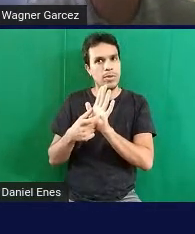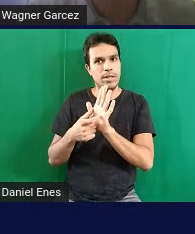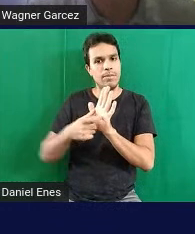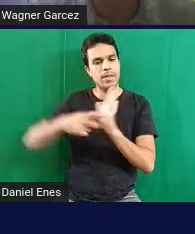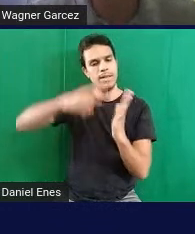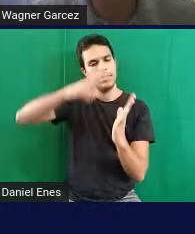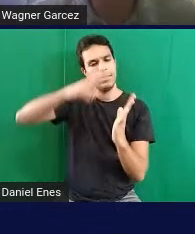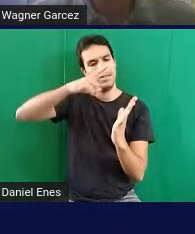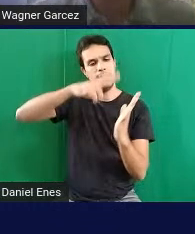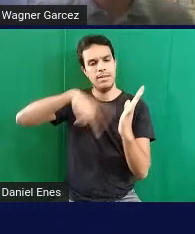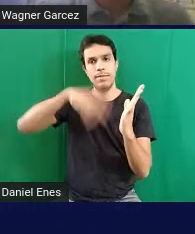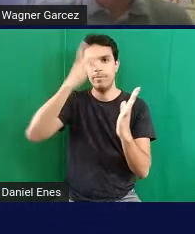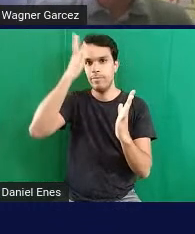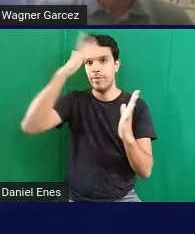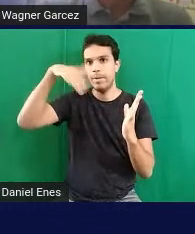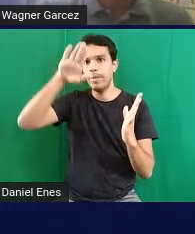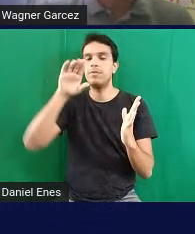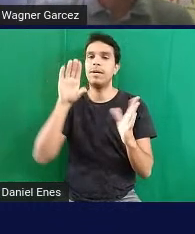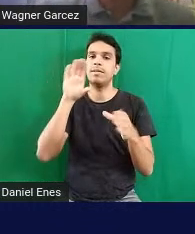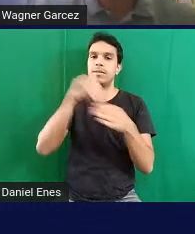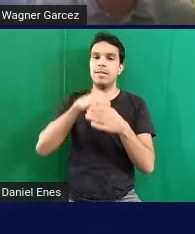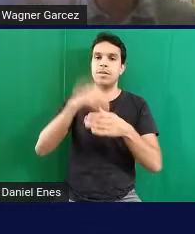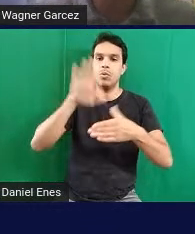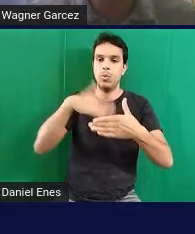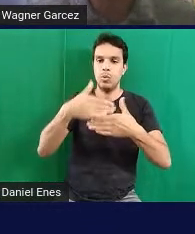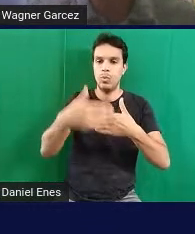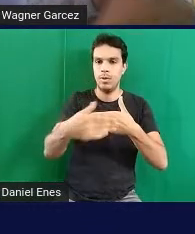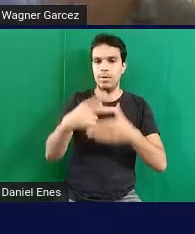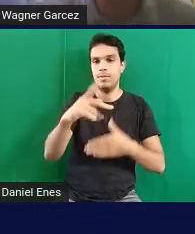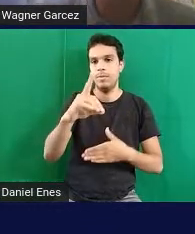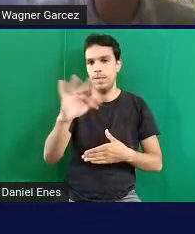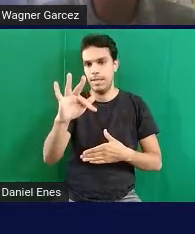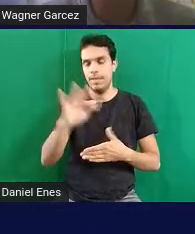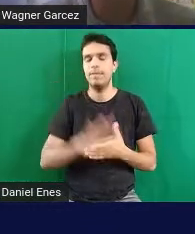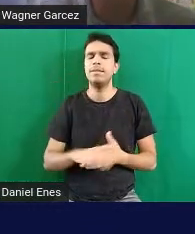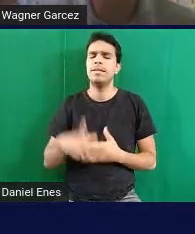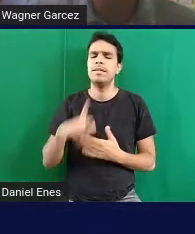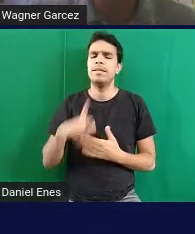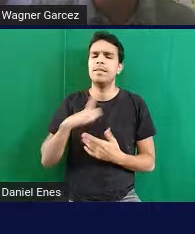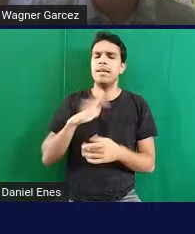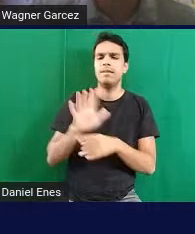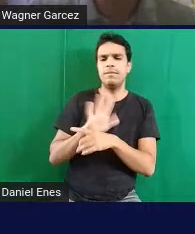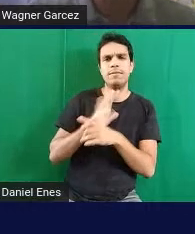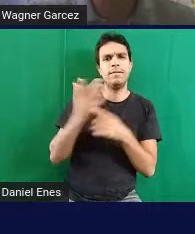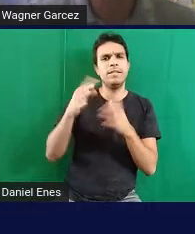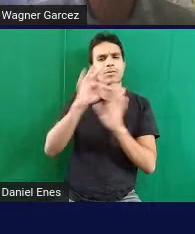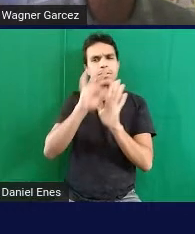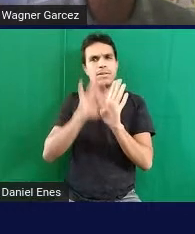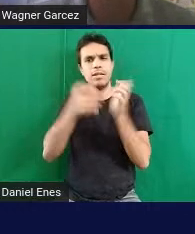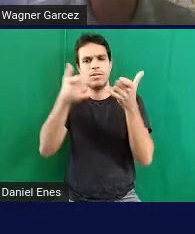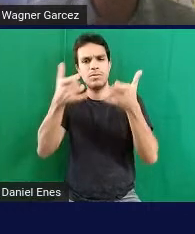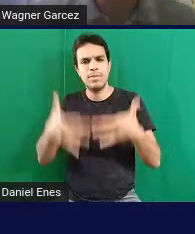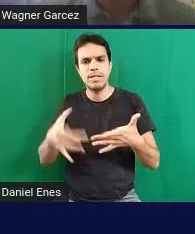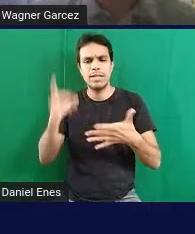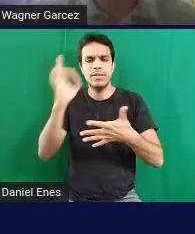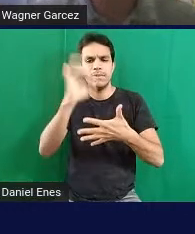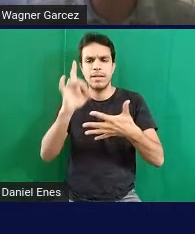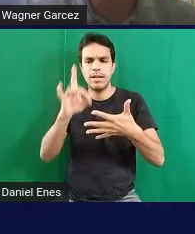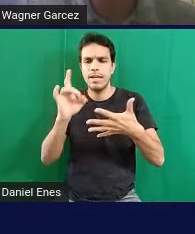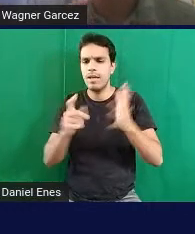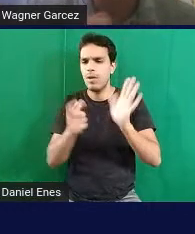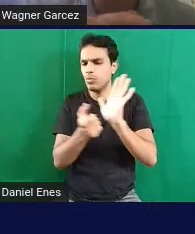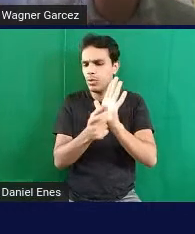Então, vale lembrar que na internet você tem muitos vídeos, muitos textos explicando melhor cada um desses aplicativos, desses